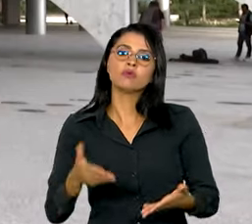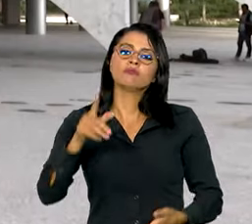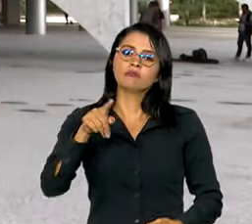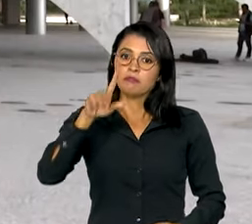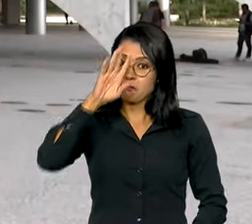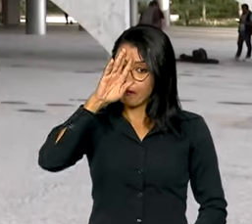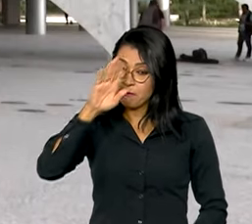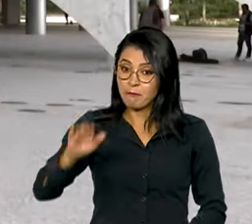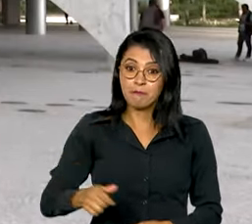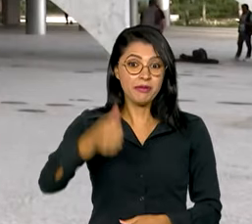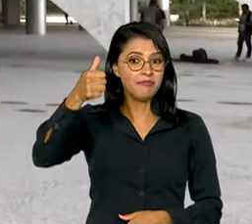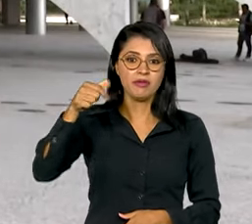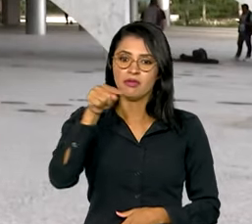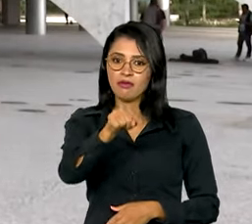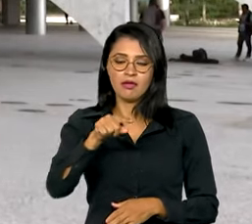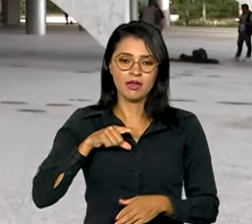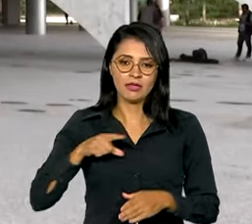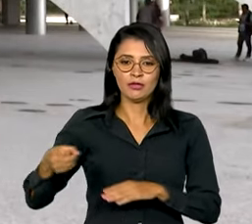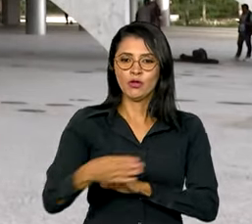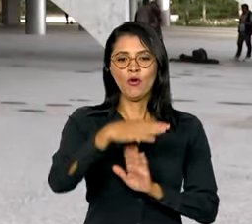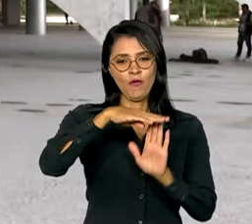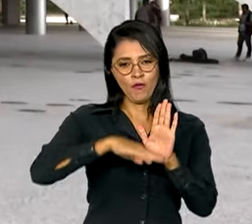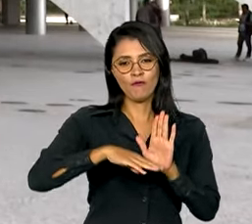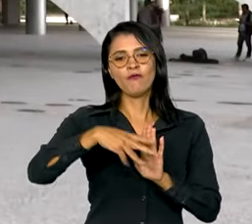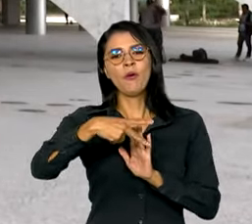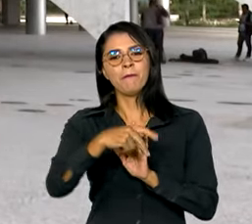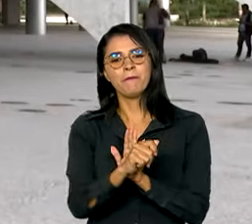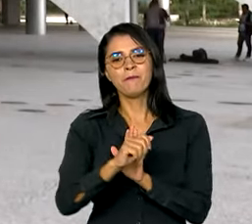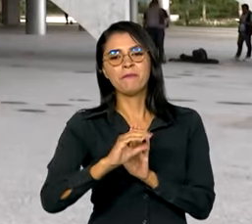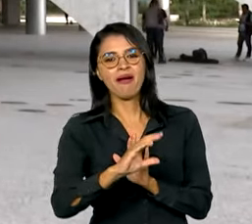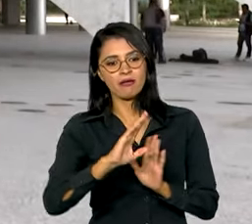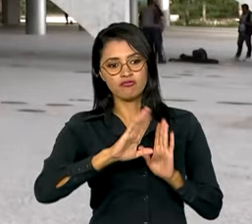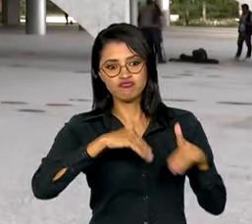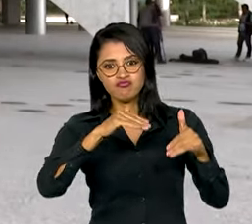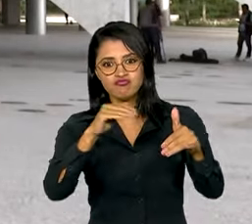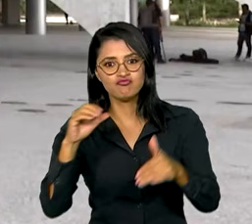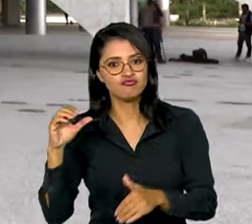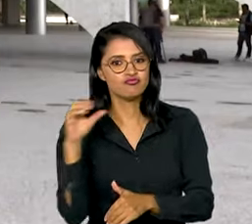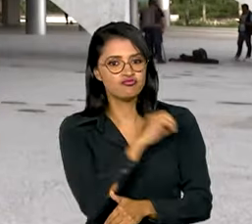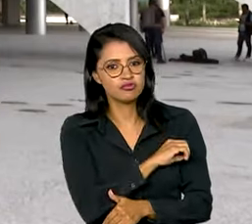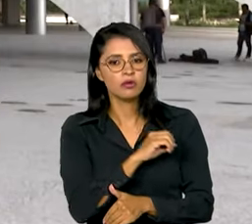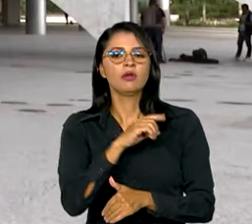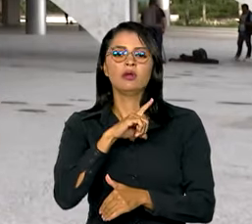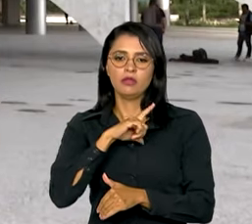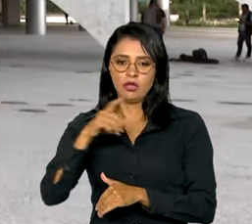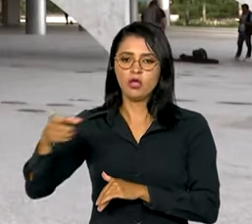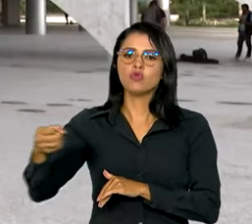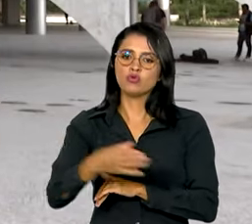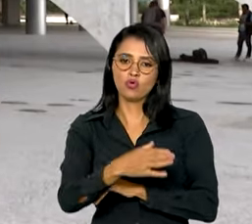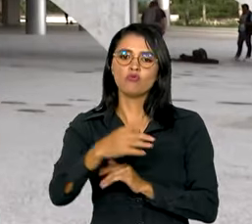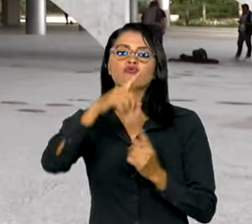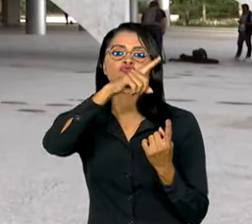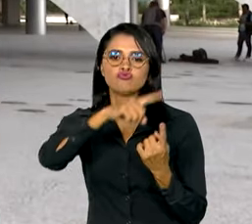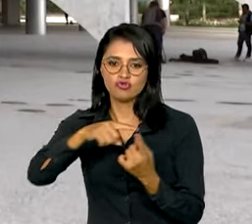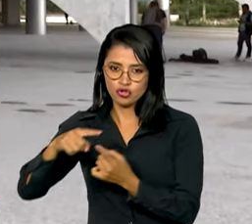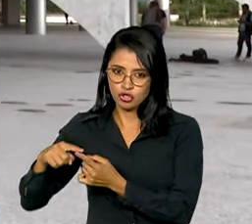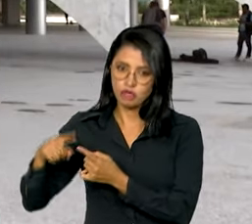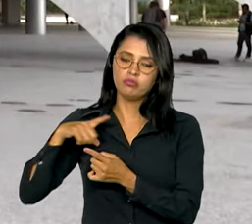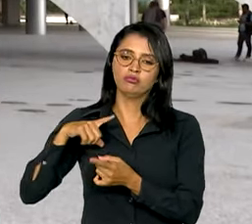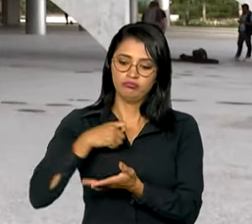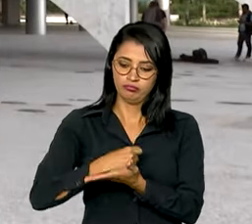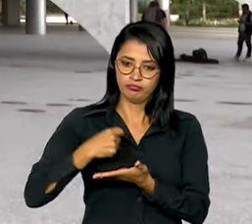primeiras do novo programa de aceleração do crescimento do governo federal e trazem uma nova modelagem de concessões